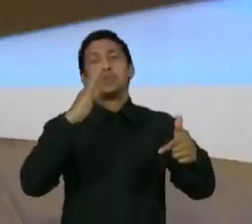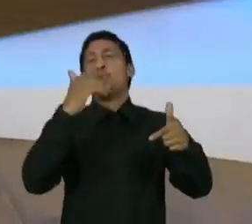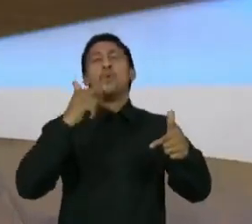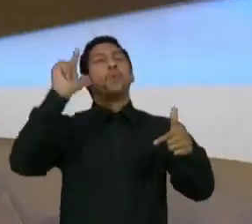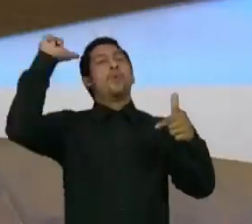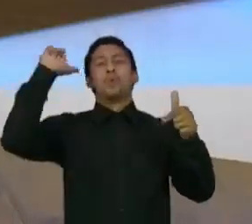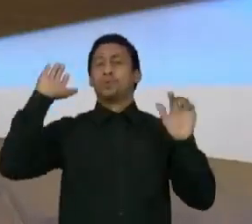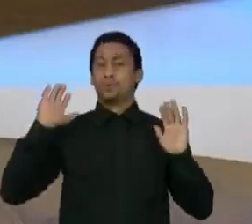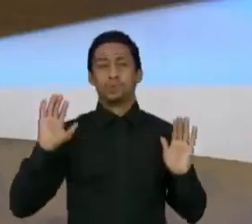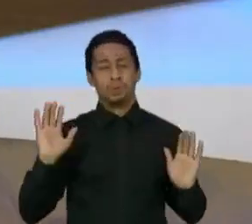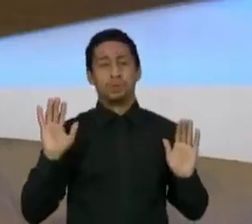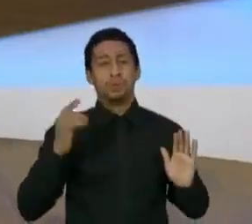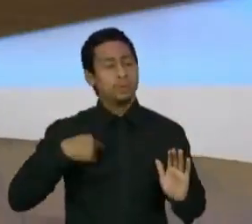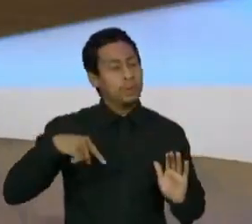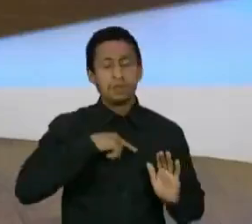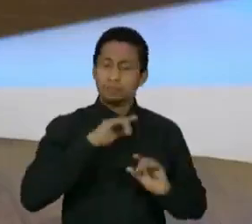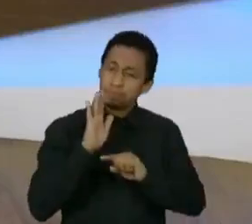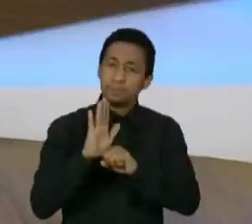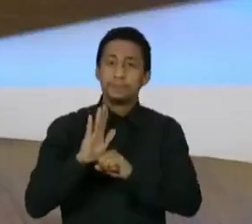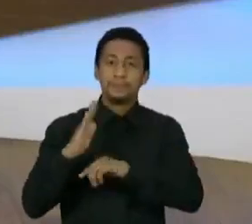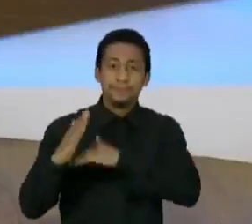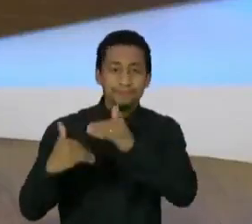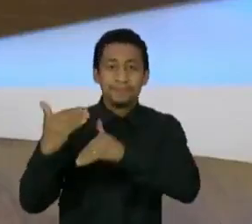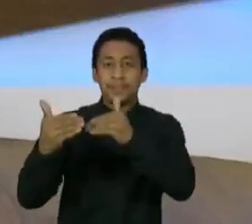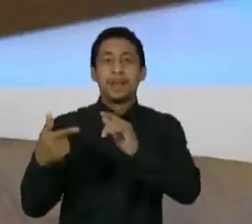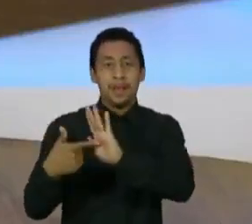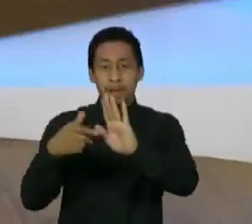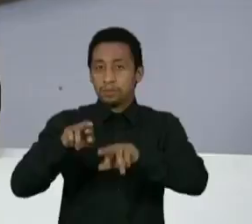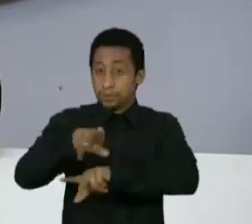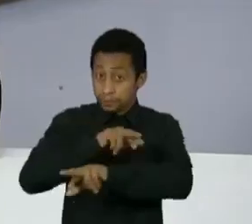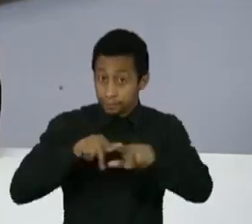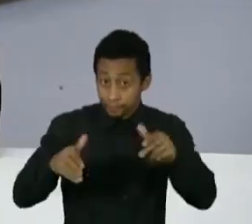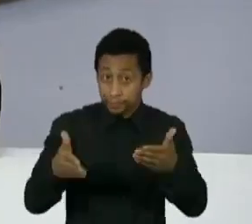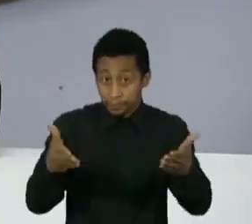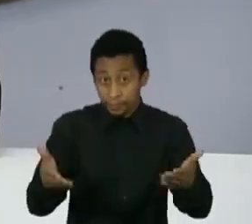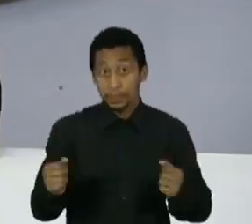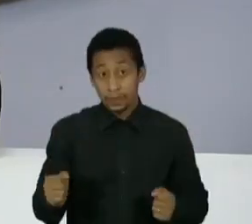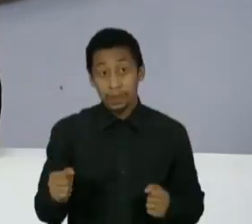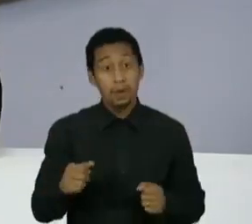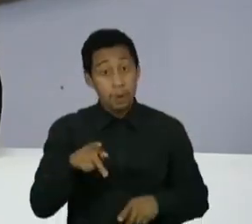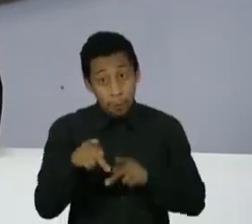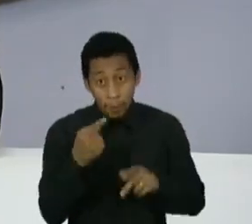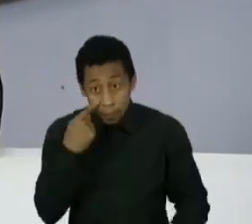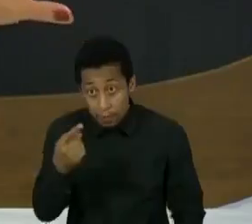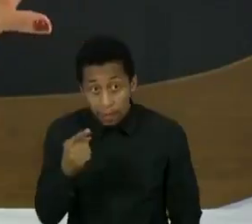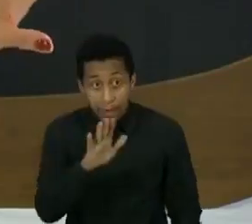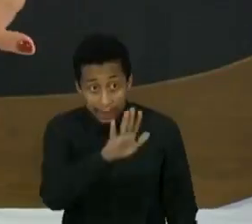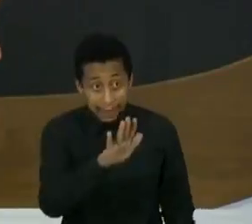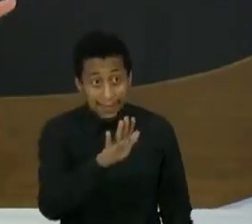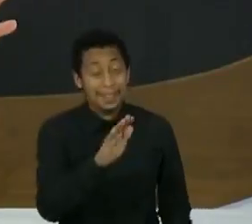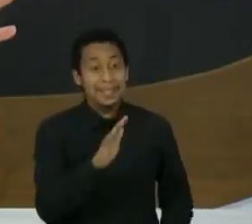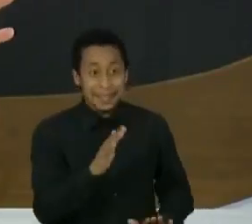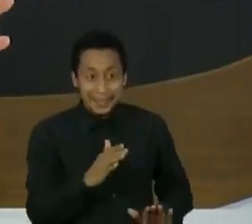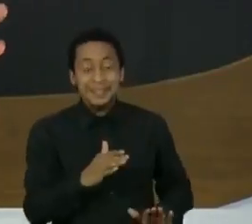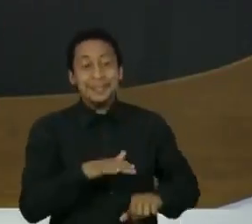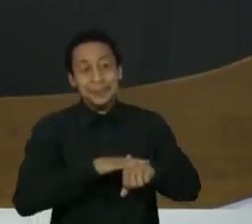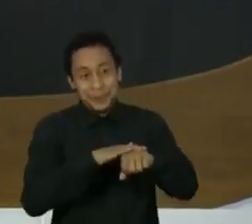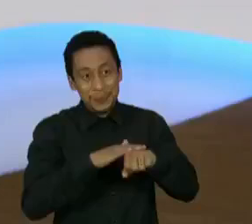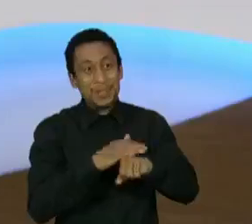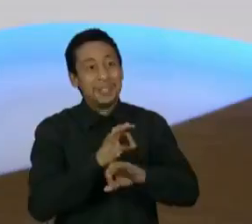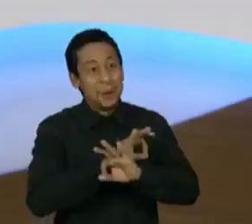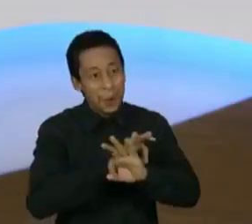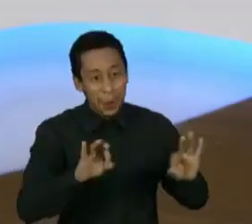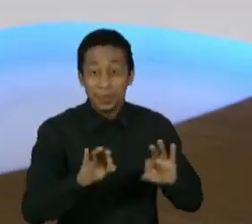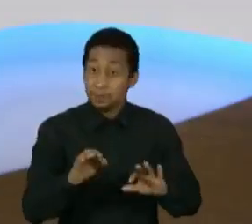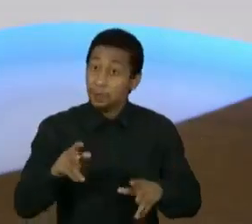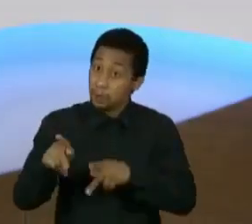É o que também somos, o Brasil progressista, diverso. Mas você acha que o povo vê isso? Espera aí, eu vou cortar a conversa que está ótima. Acho que